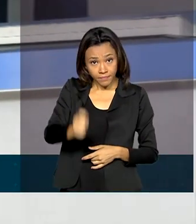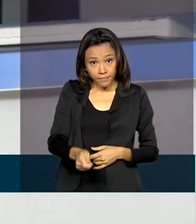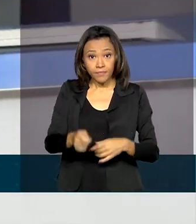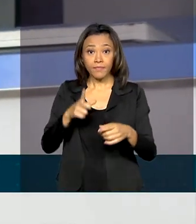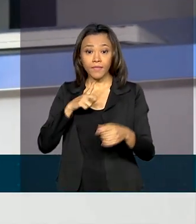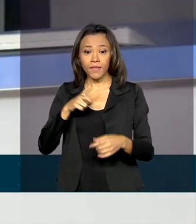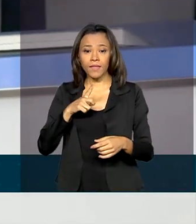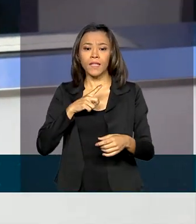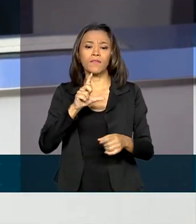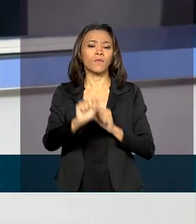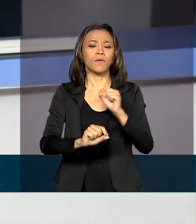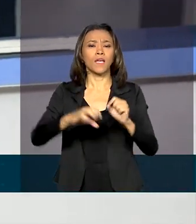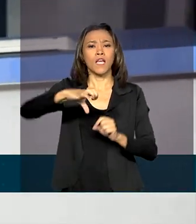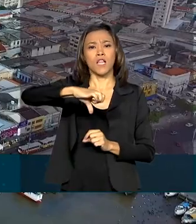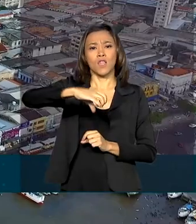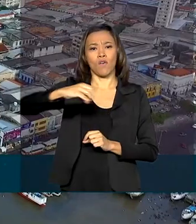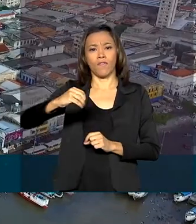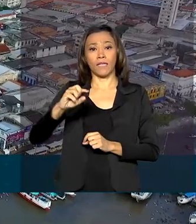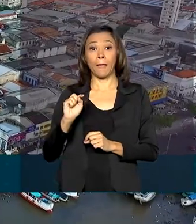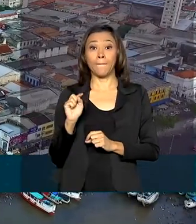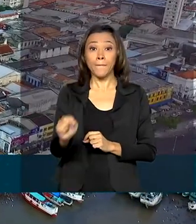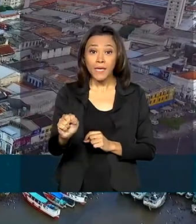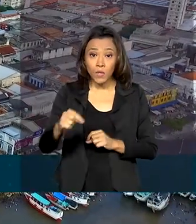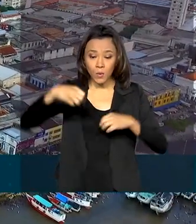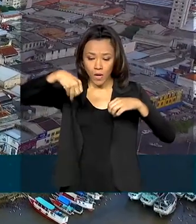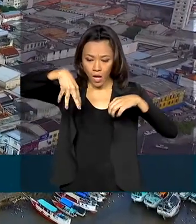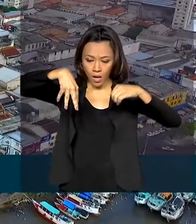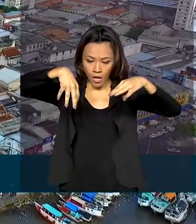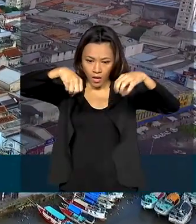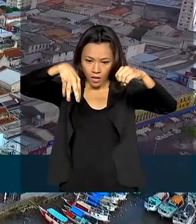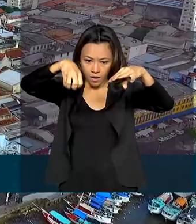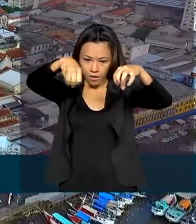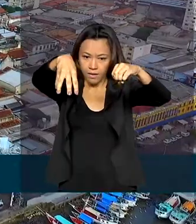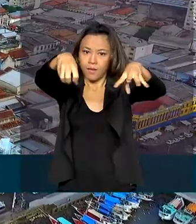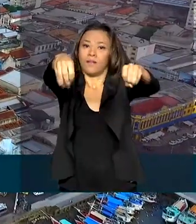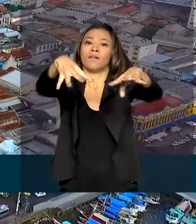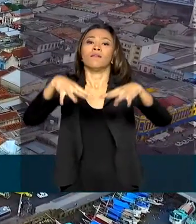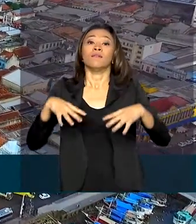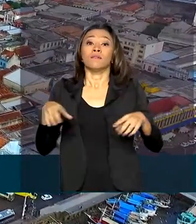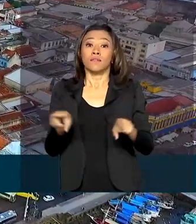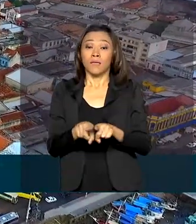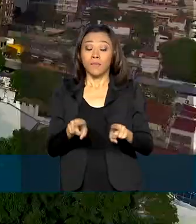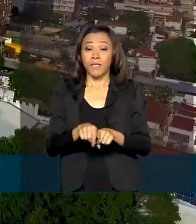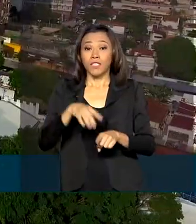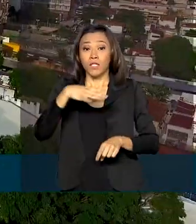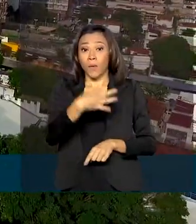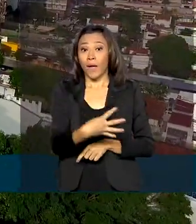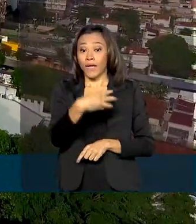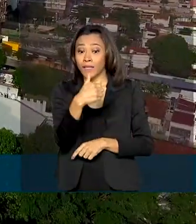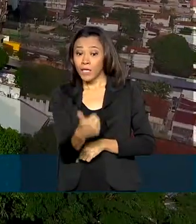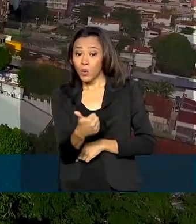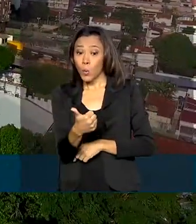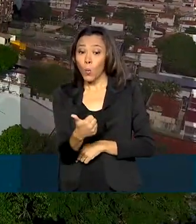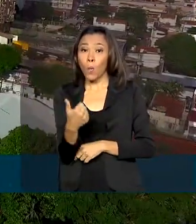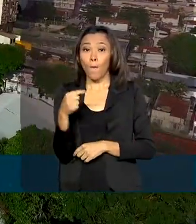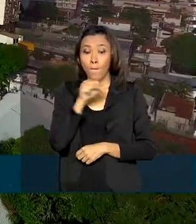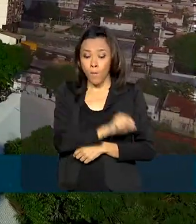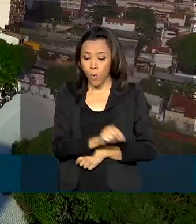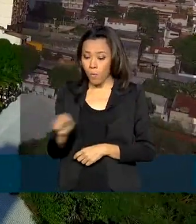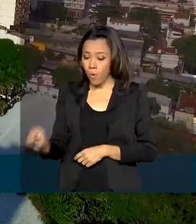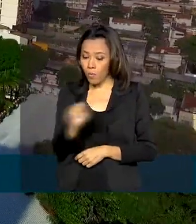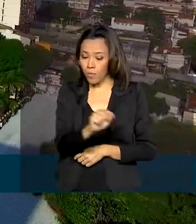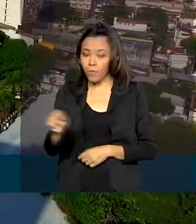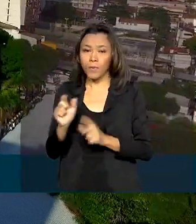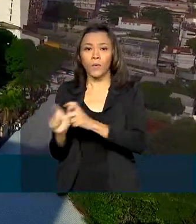de 90 mil lâmpadas, além de iluminação especial, de 41 pontos históricos e